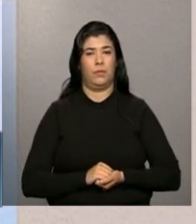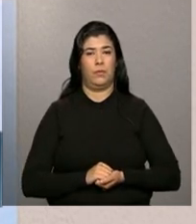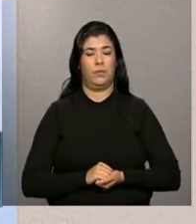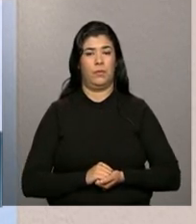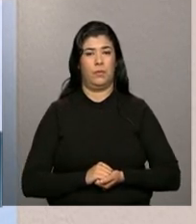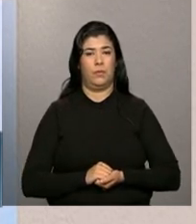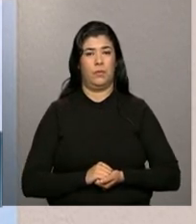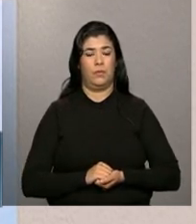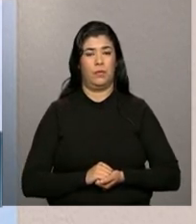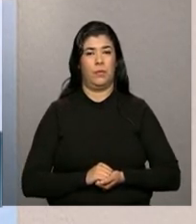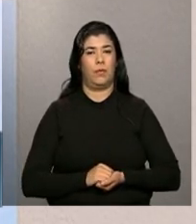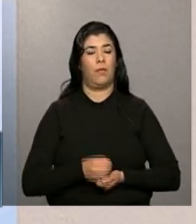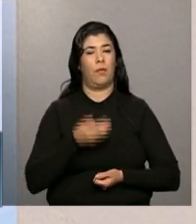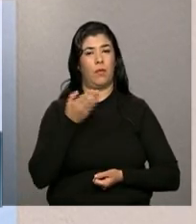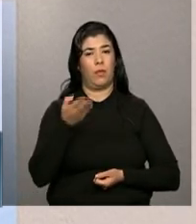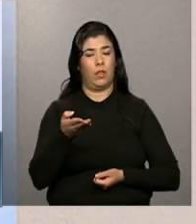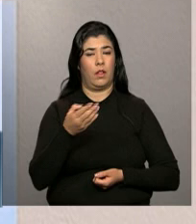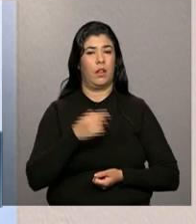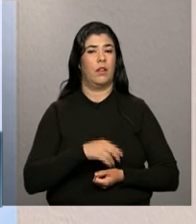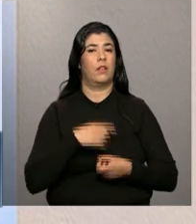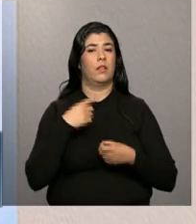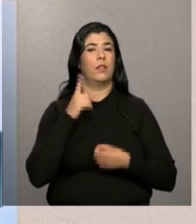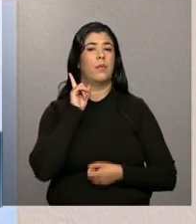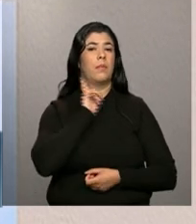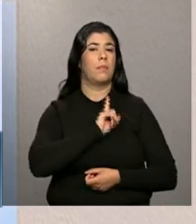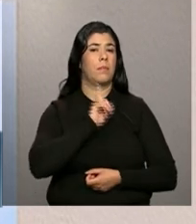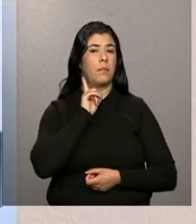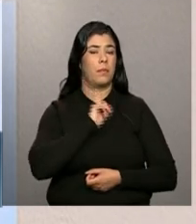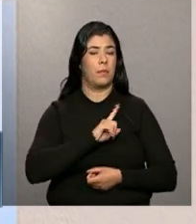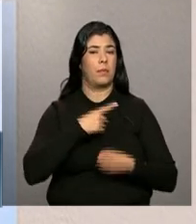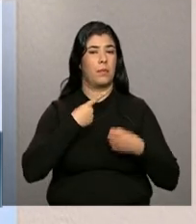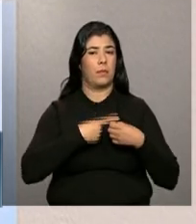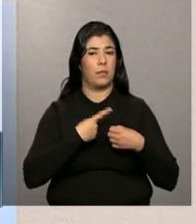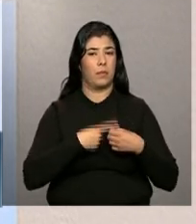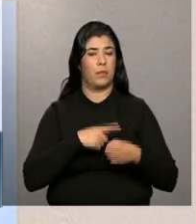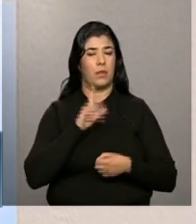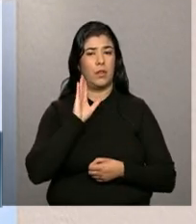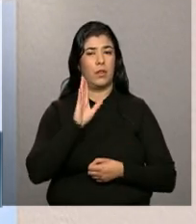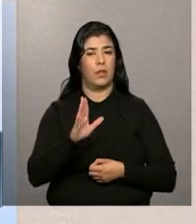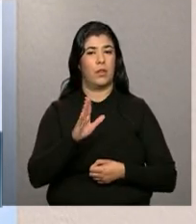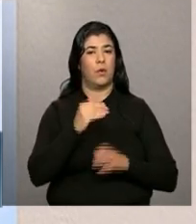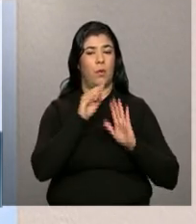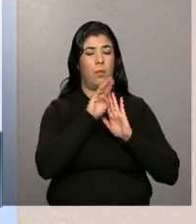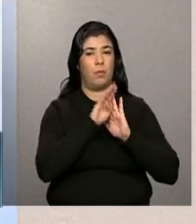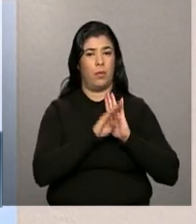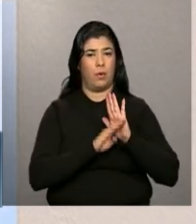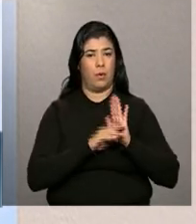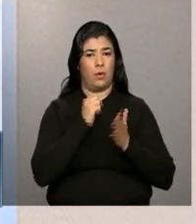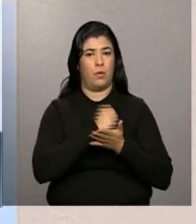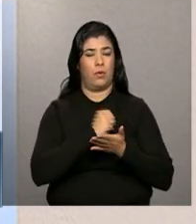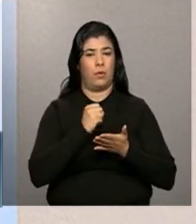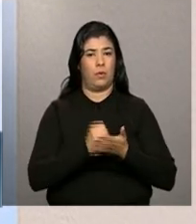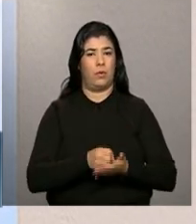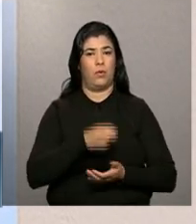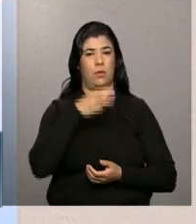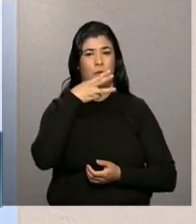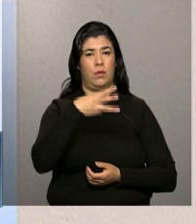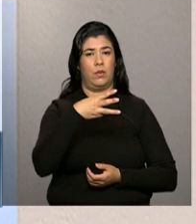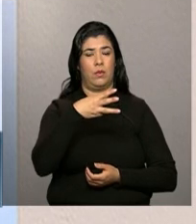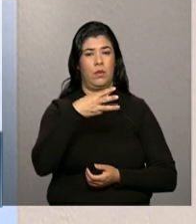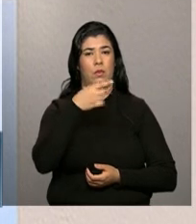Em Minas Gerais, o Minha Casa Minha Vida já contratou 376